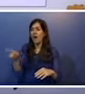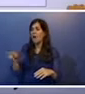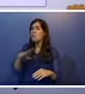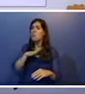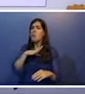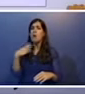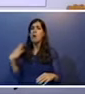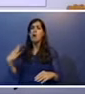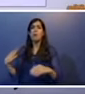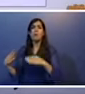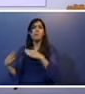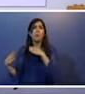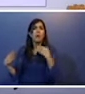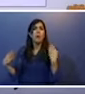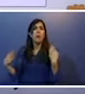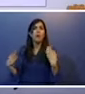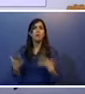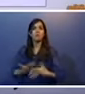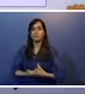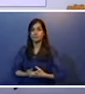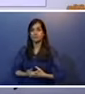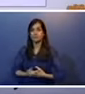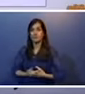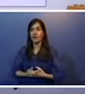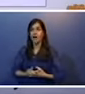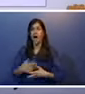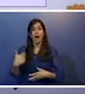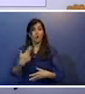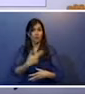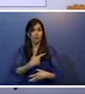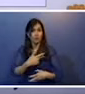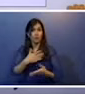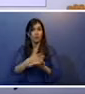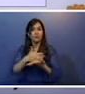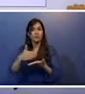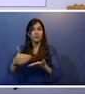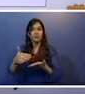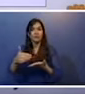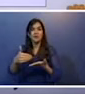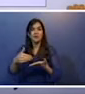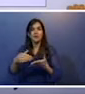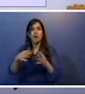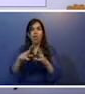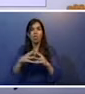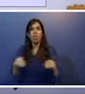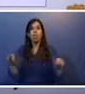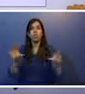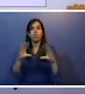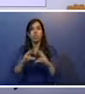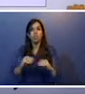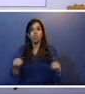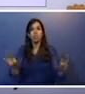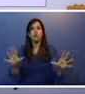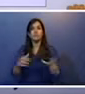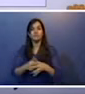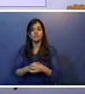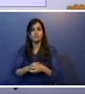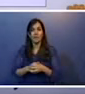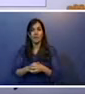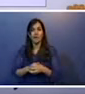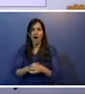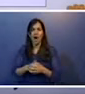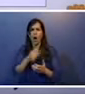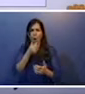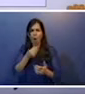morreu, ele morreu. A gente começa a dissipar, a sair do local. Dário